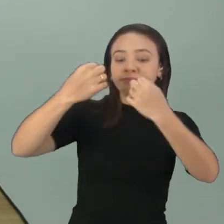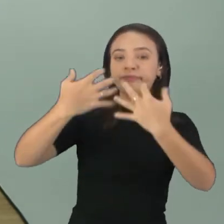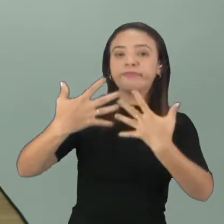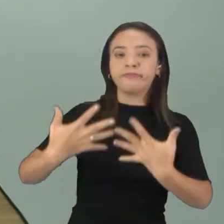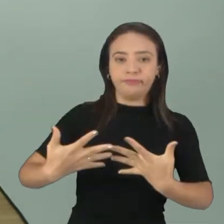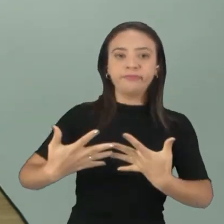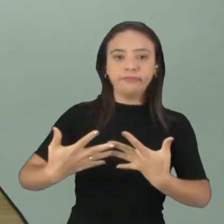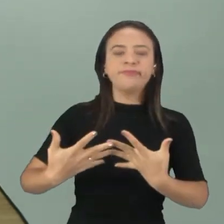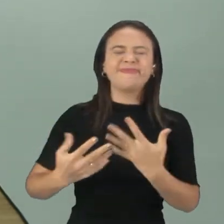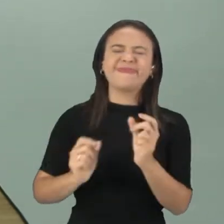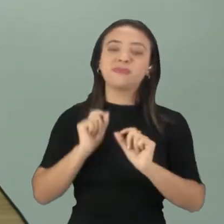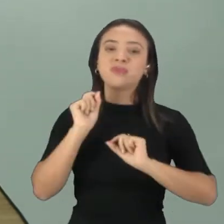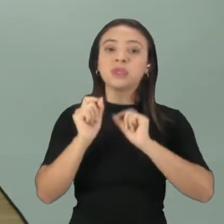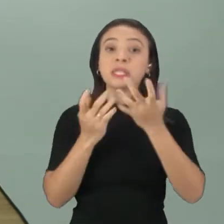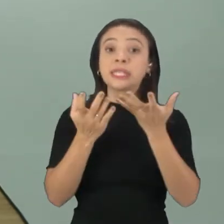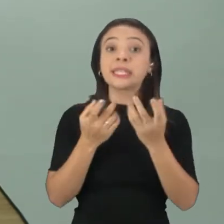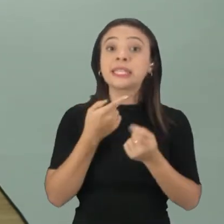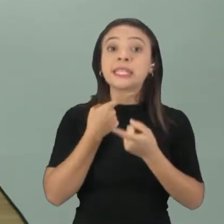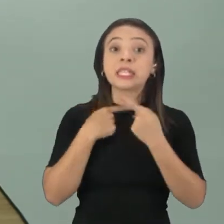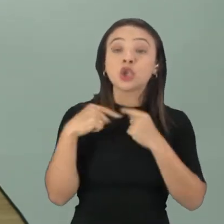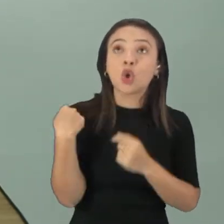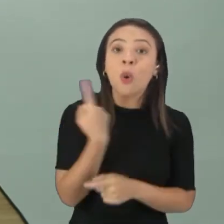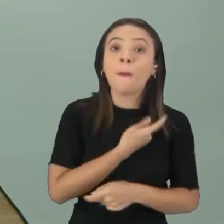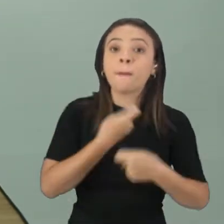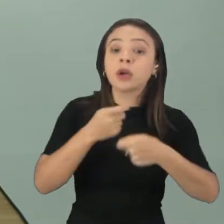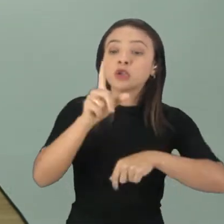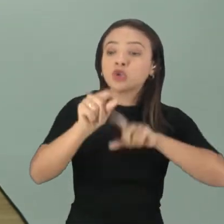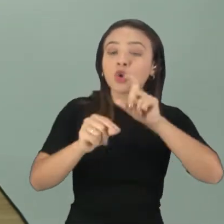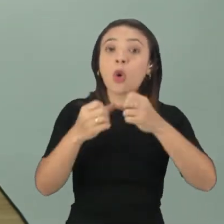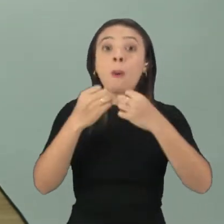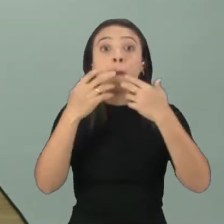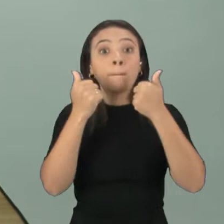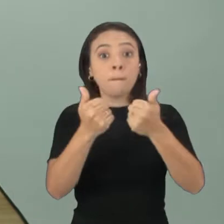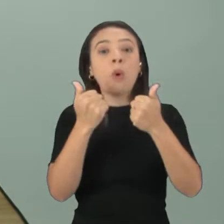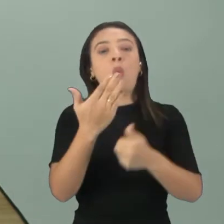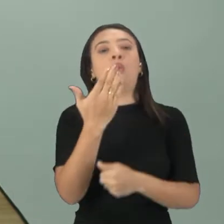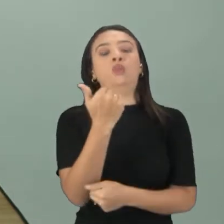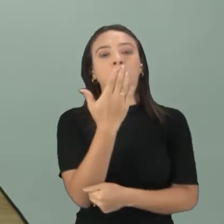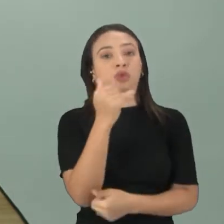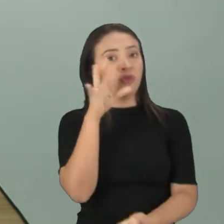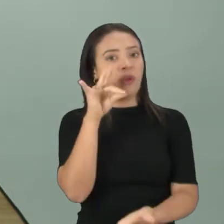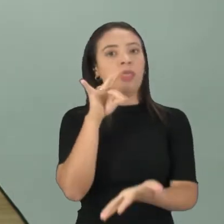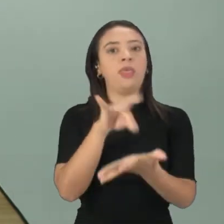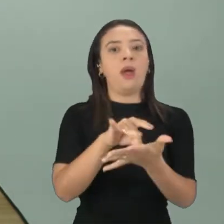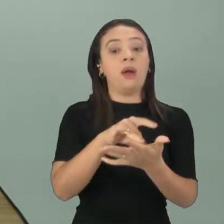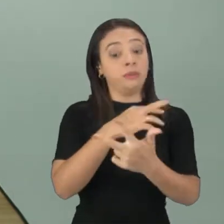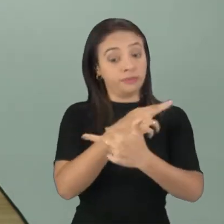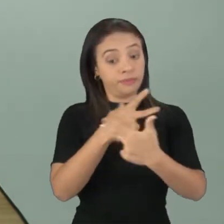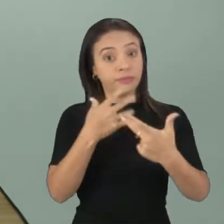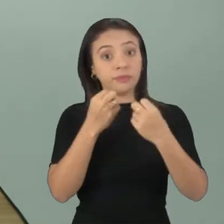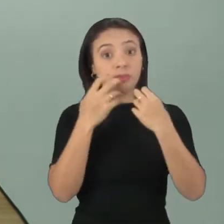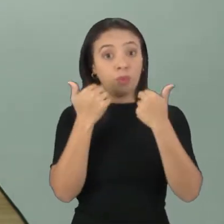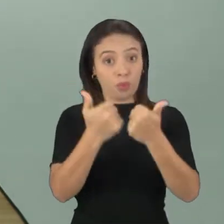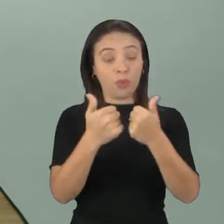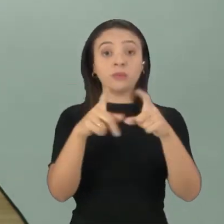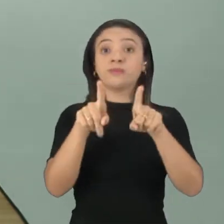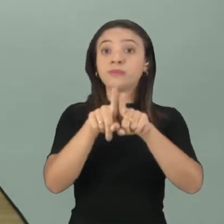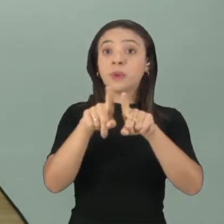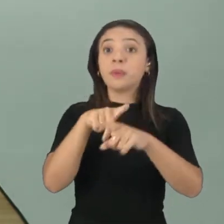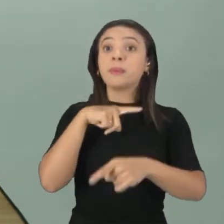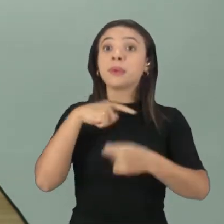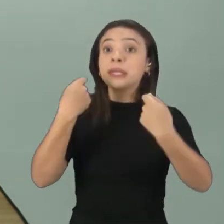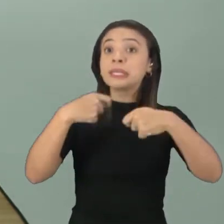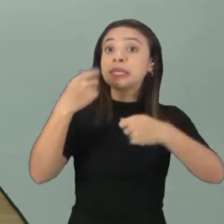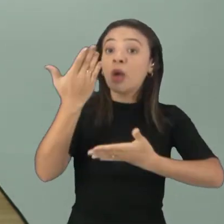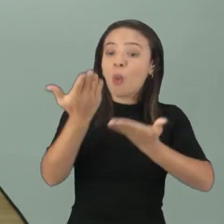onde ela quer falar, né, que nós precisamos escolher bons alimentos, ter uma boa variedade e também ter um